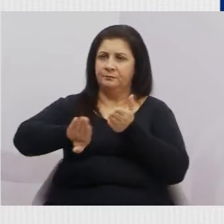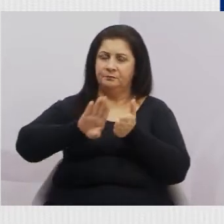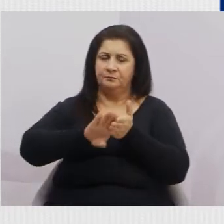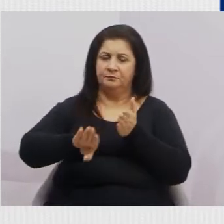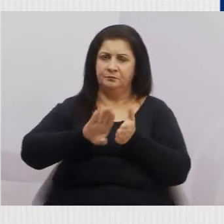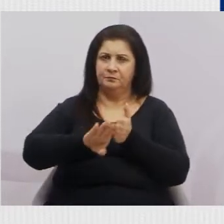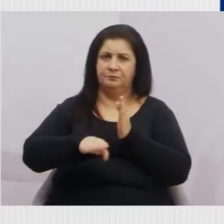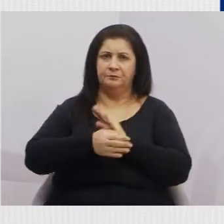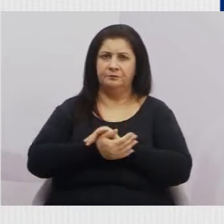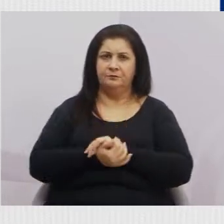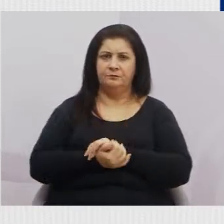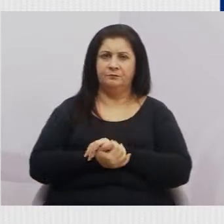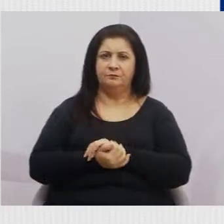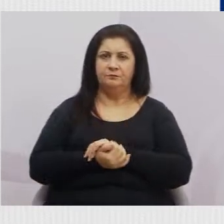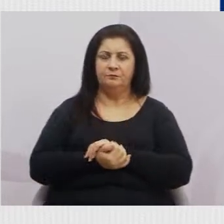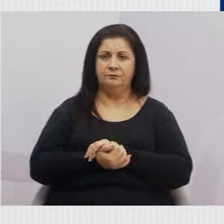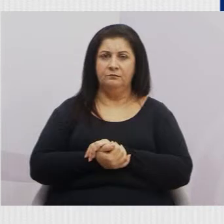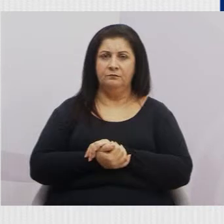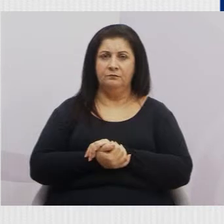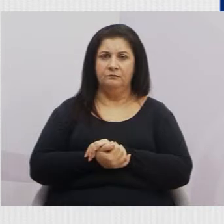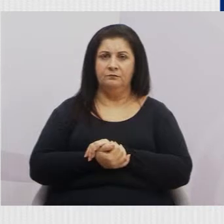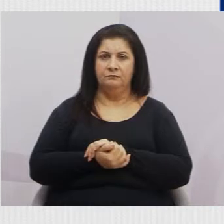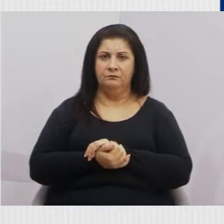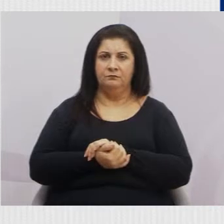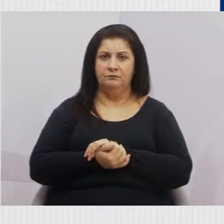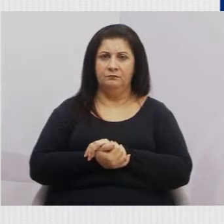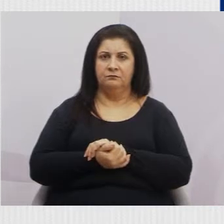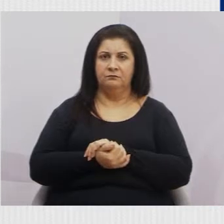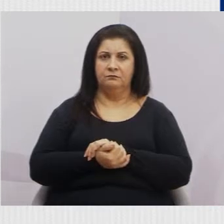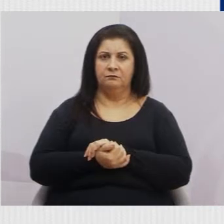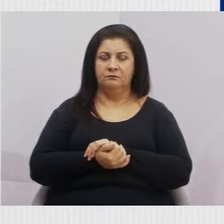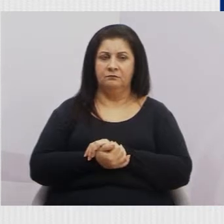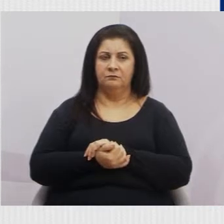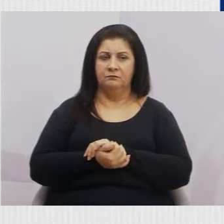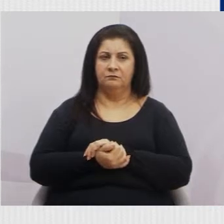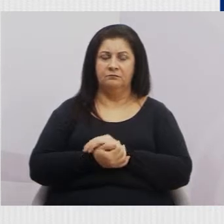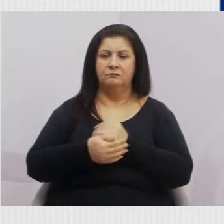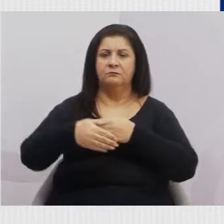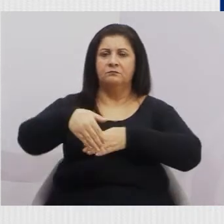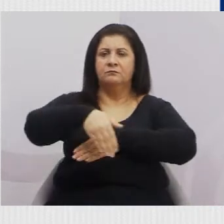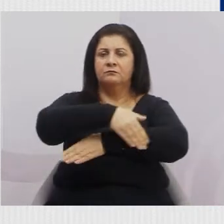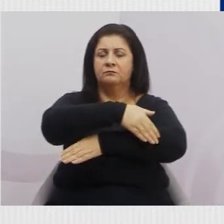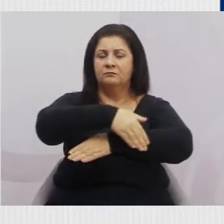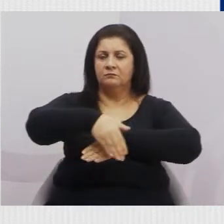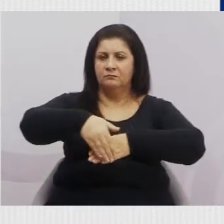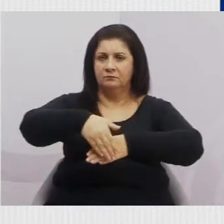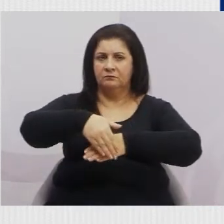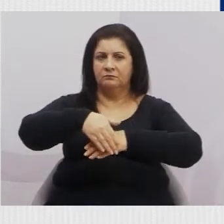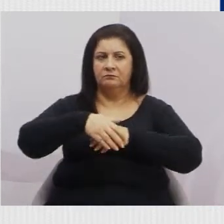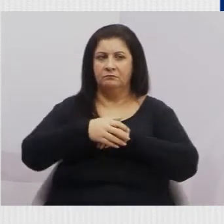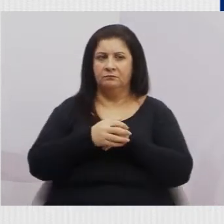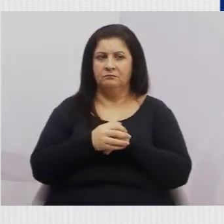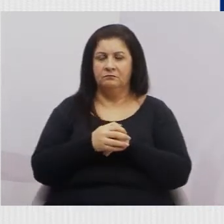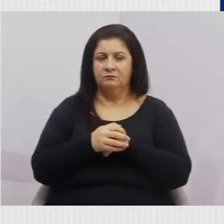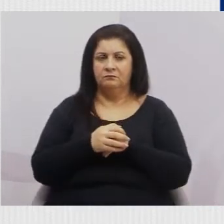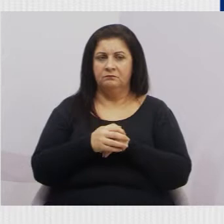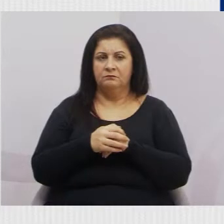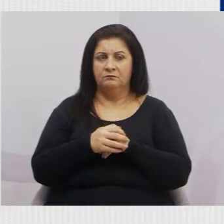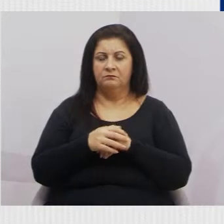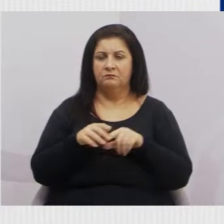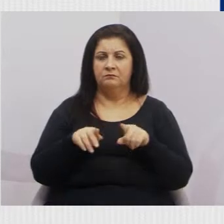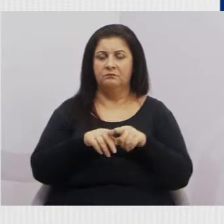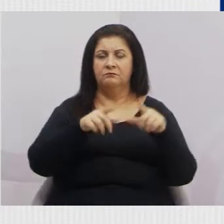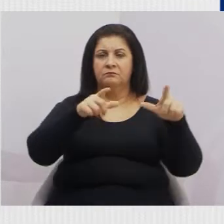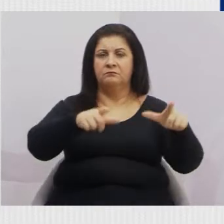calçada, na estação do SAI, na rua Antônio Ferreira Ranzini e em